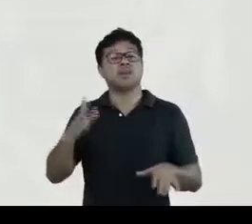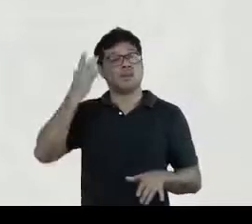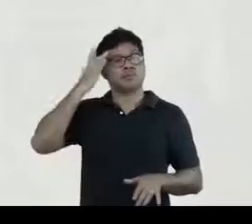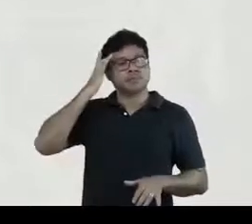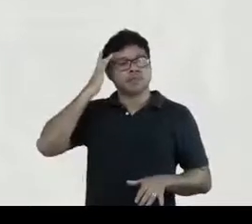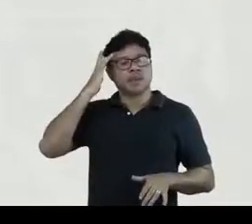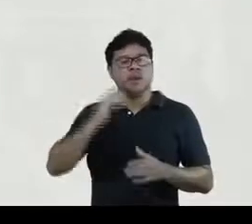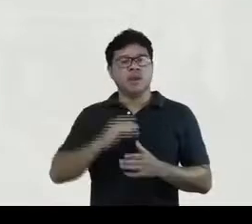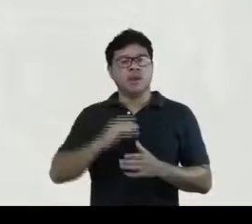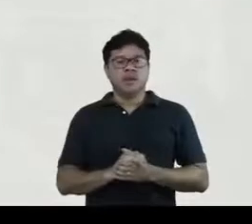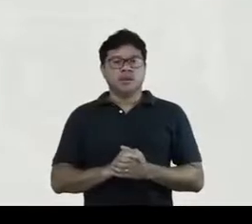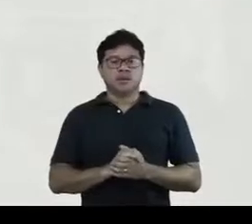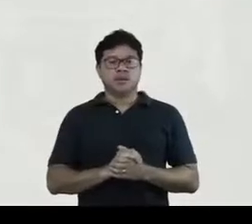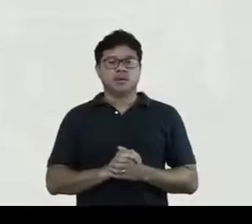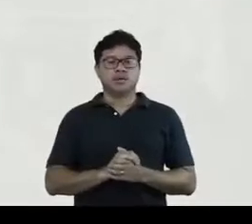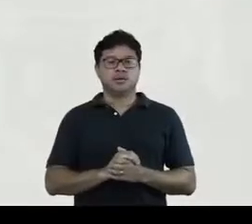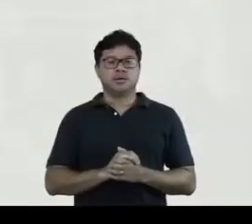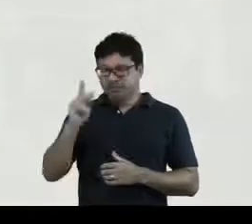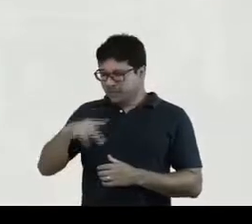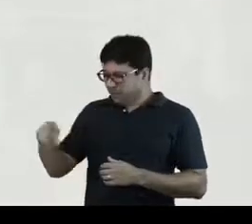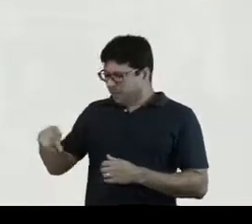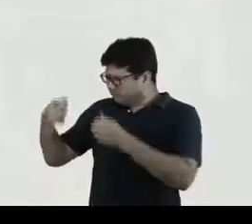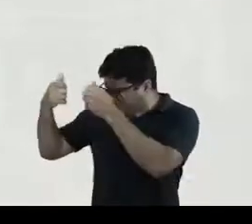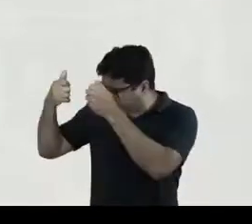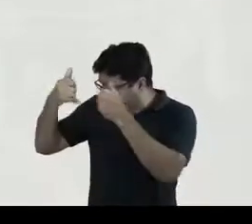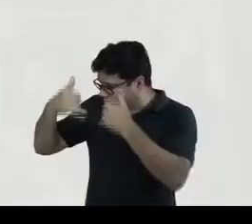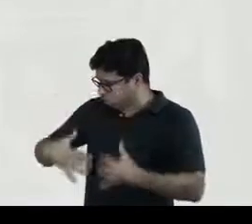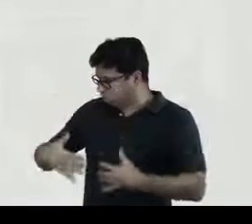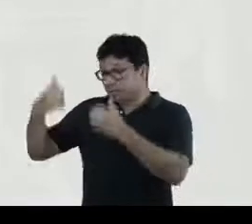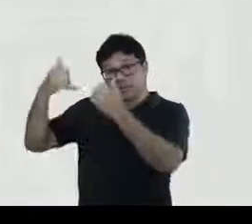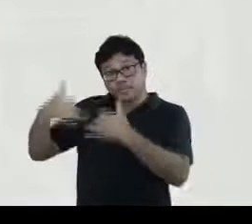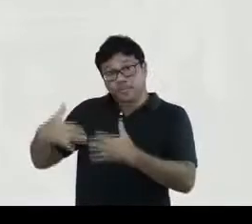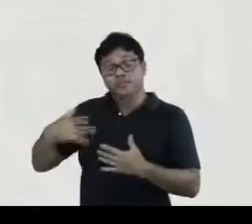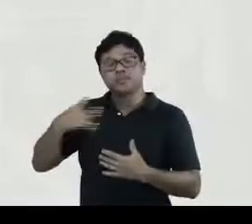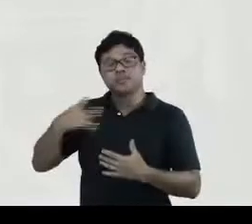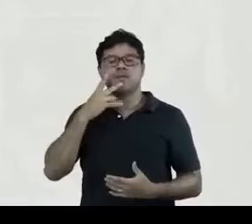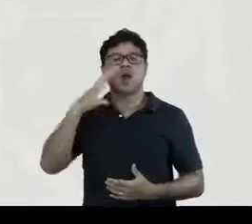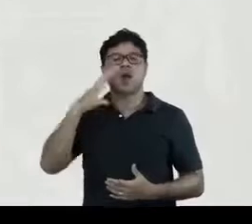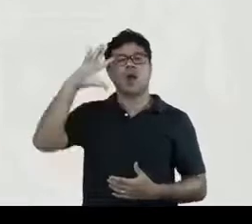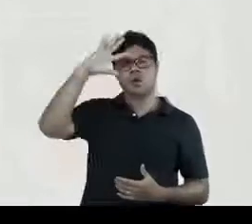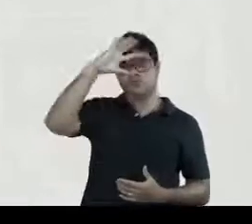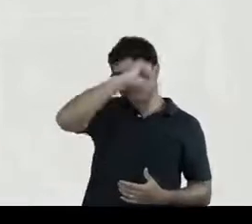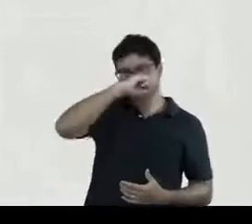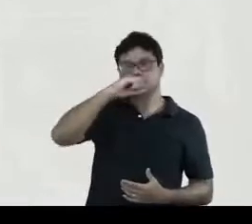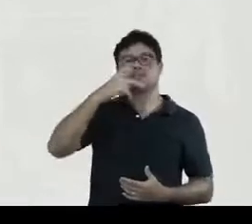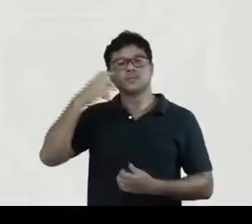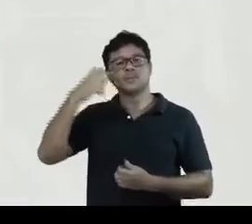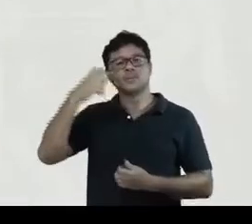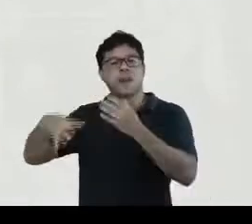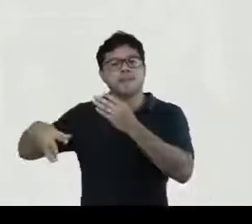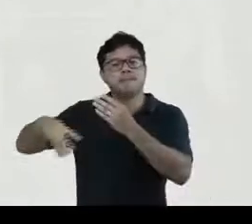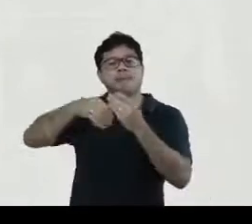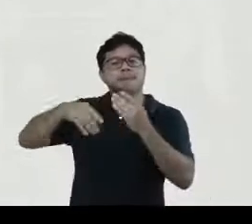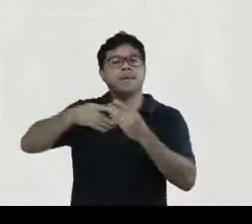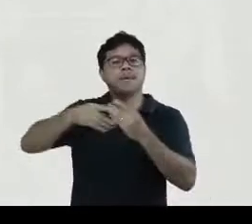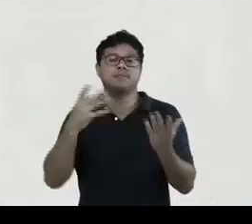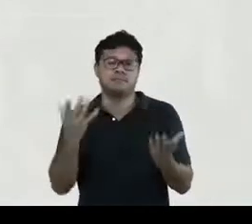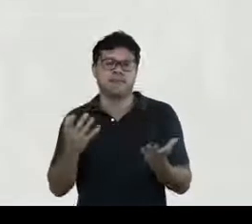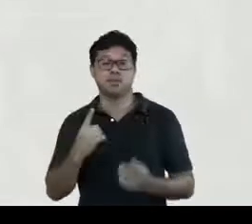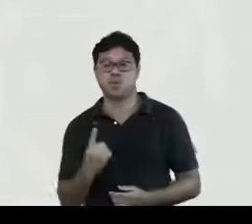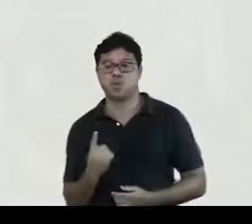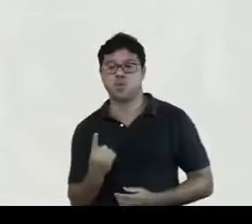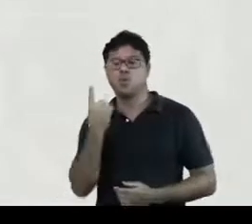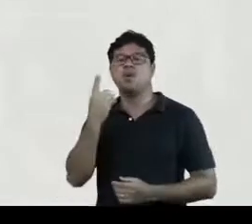fala dos professores nos revelaram isso, nos ratificaram isso, reiteraram isso, que não há